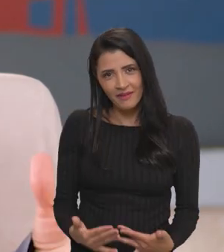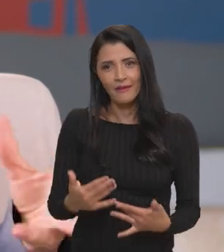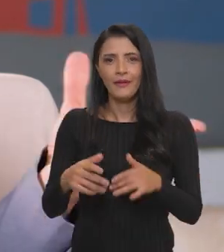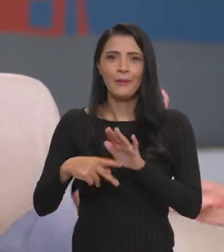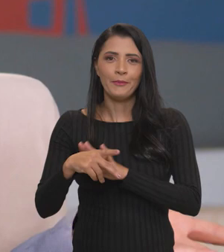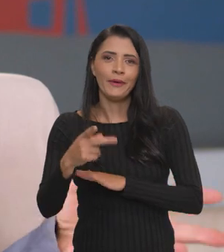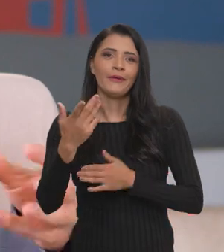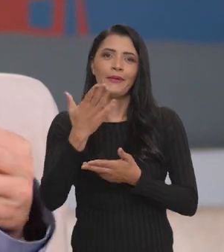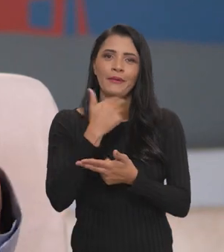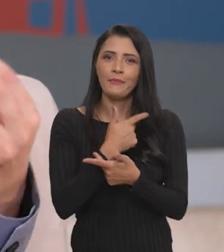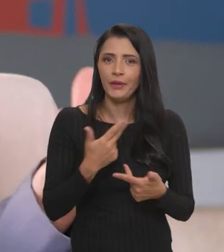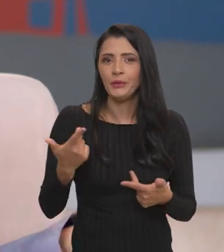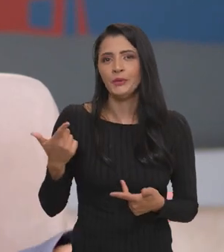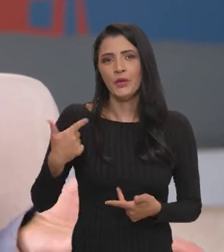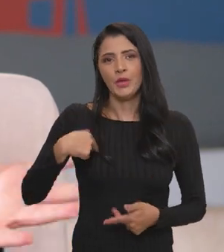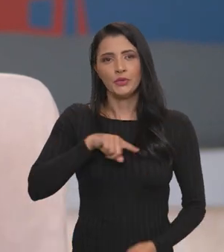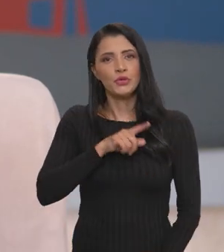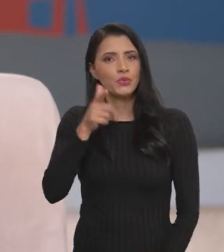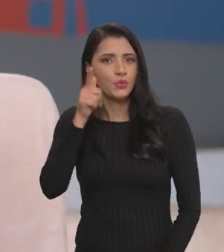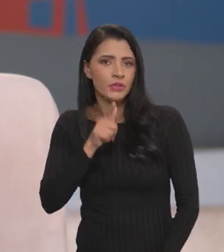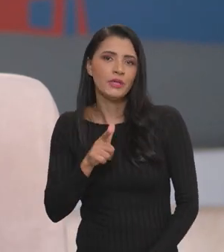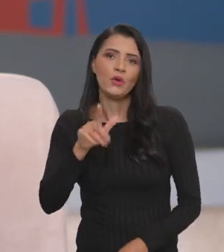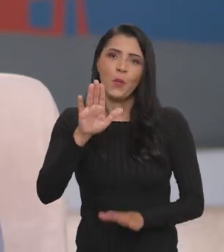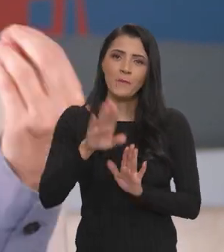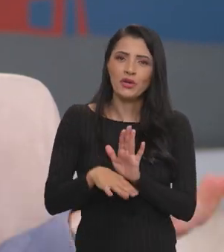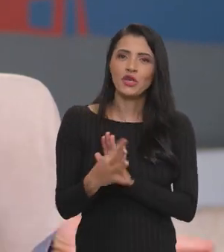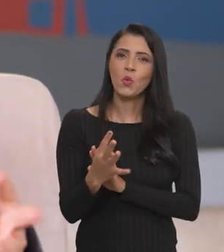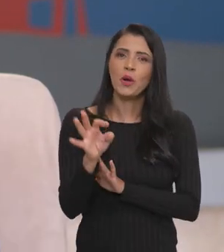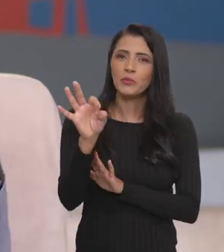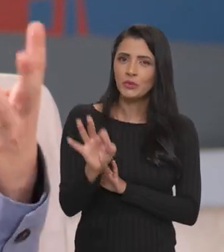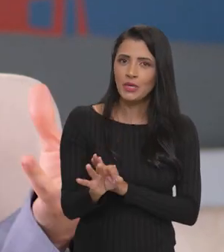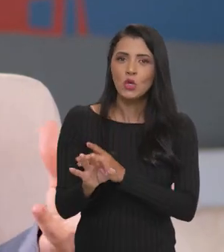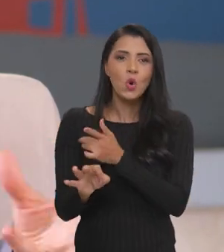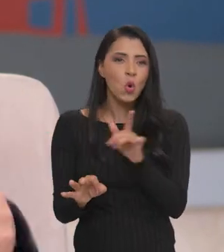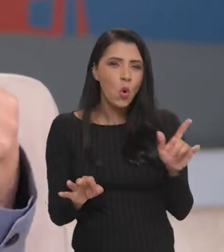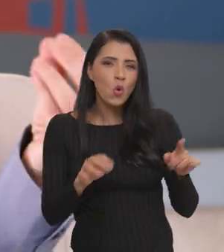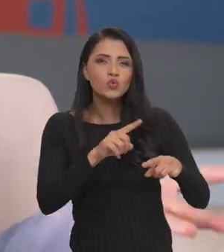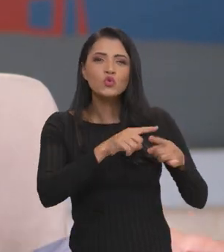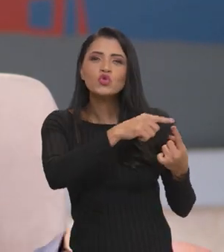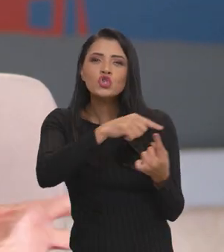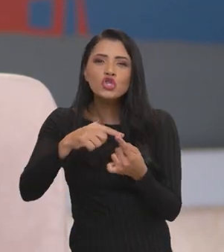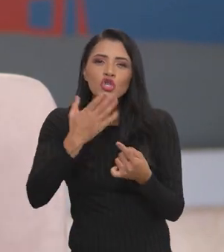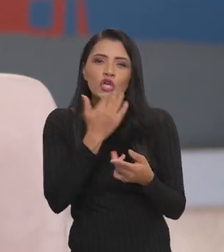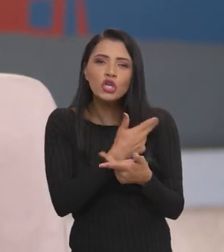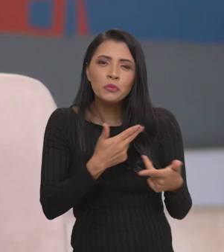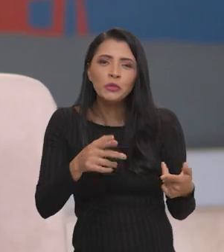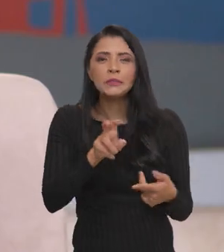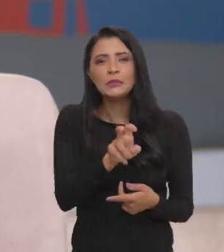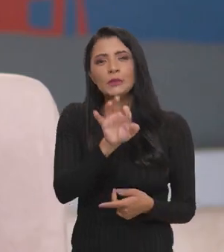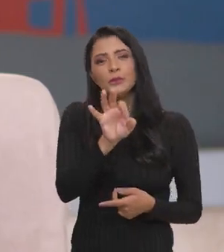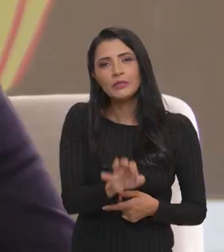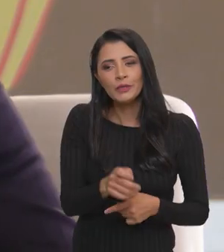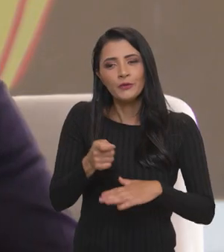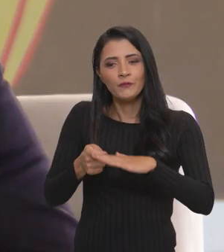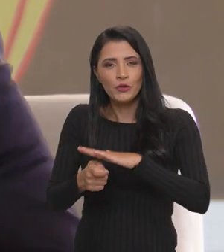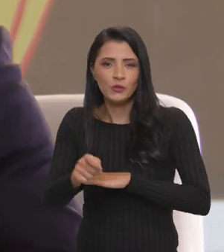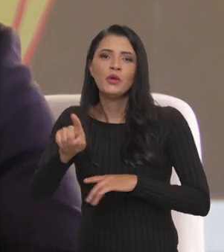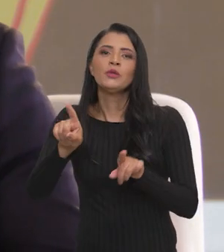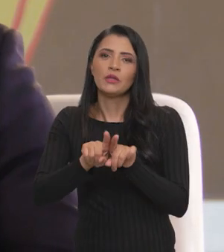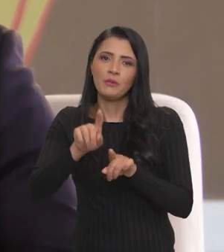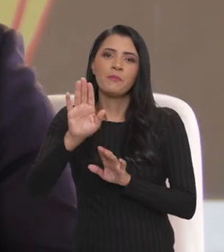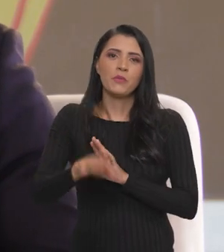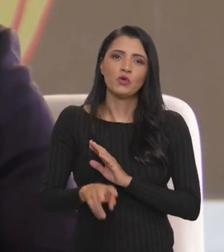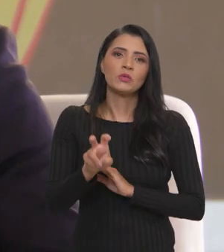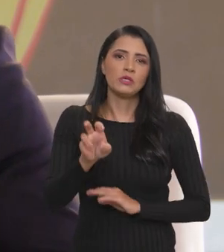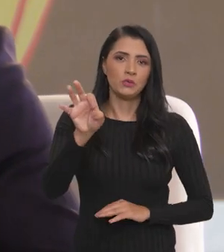para alimentos, que a gente conseguiu abaixar para 4%, para as outras culturas está 5%, para o investimento